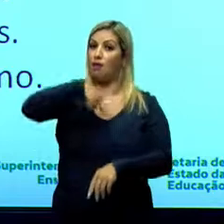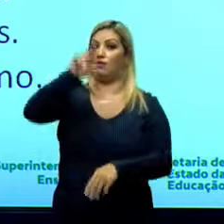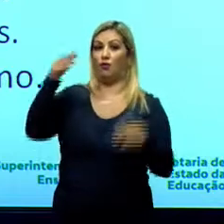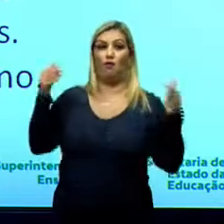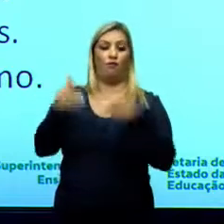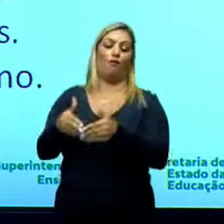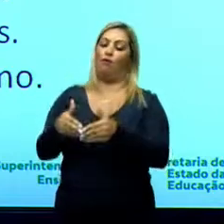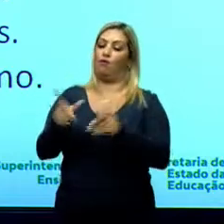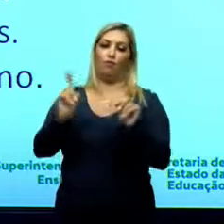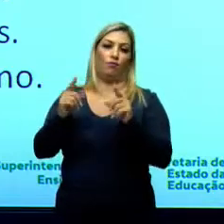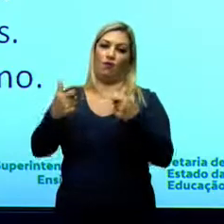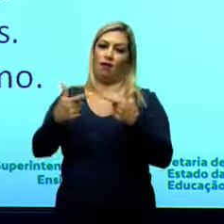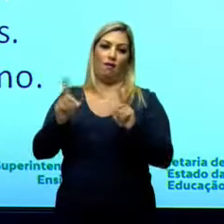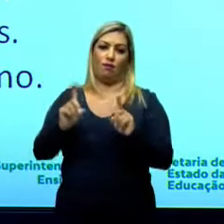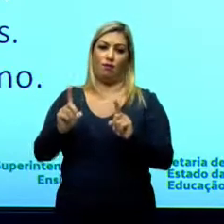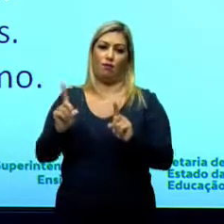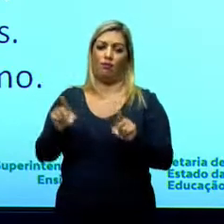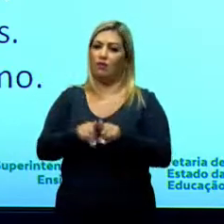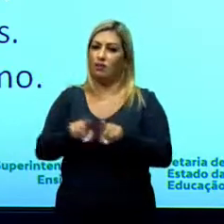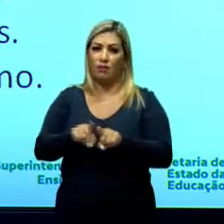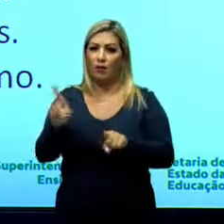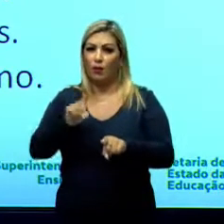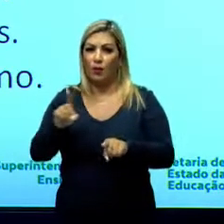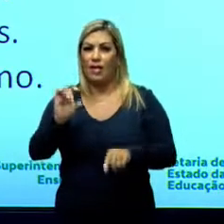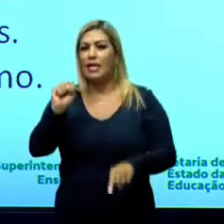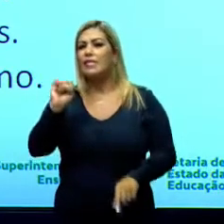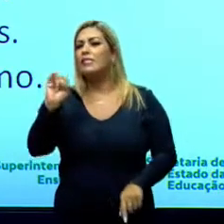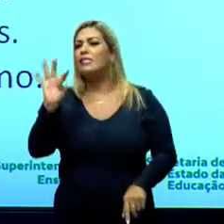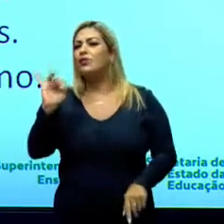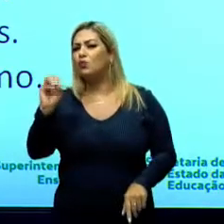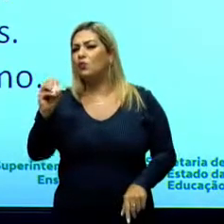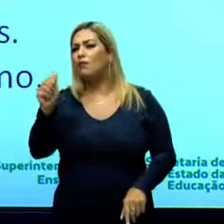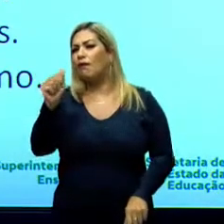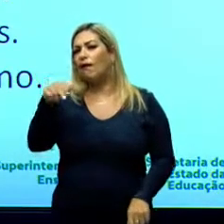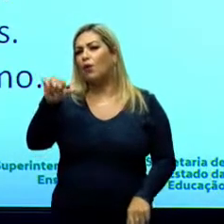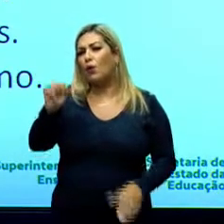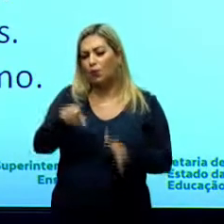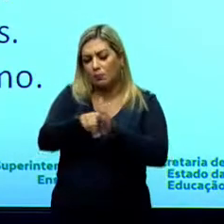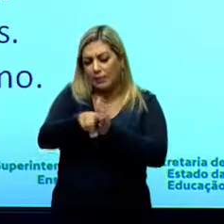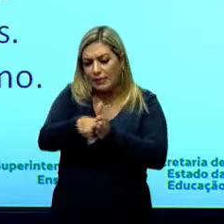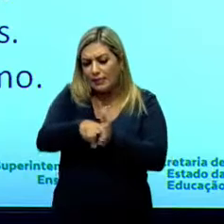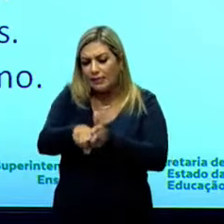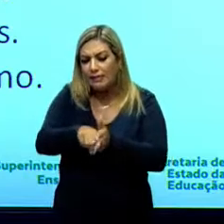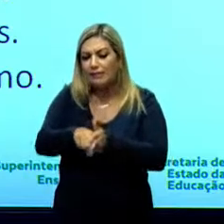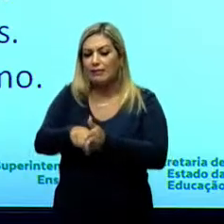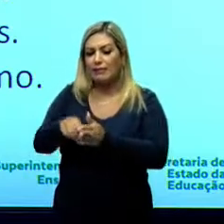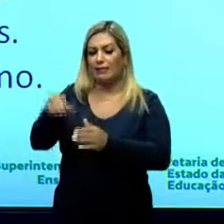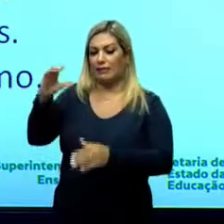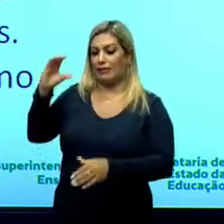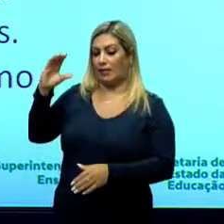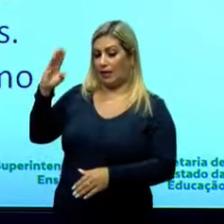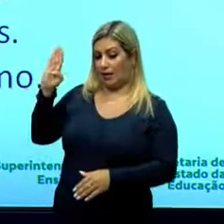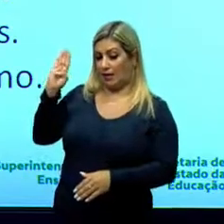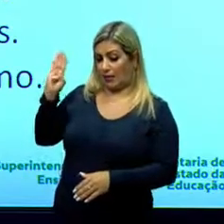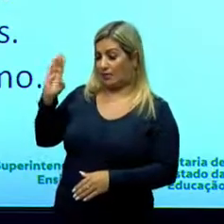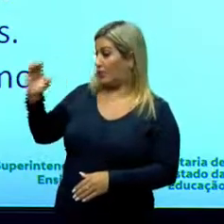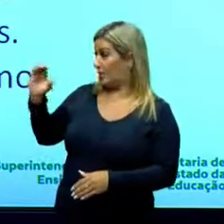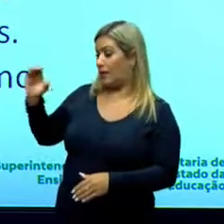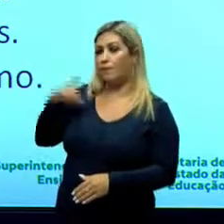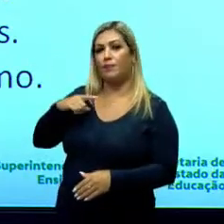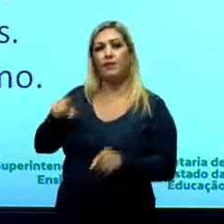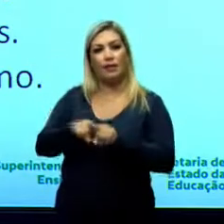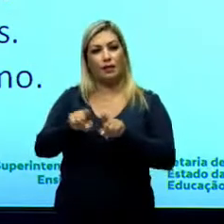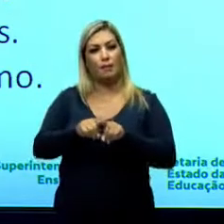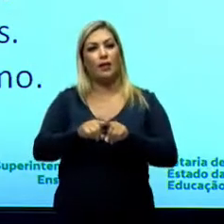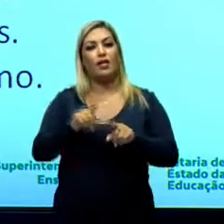conflito e também não é por conta desses sítios arqueológicos. Principalmente aí, a cidade de Jerusalém não é para poder